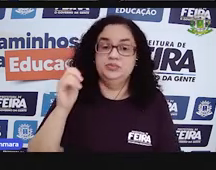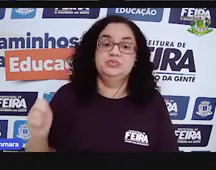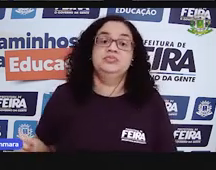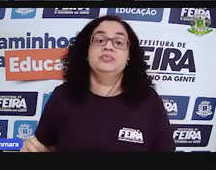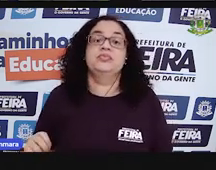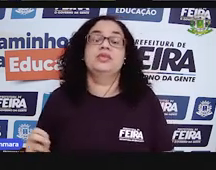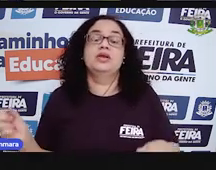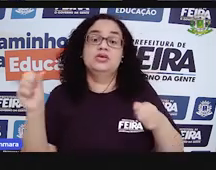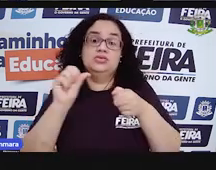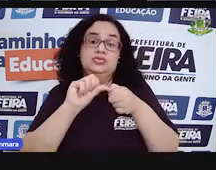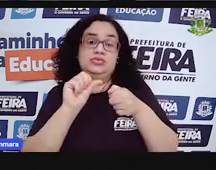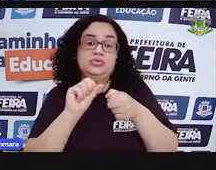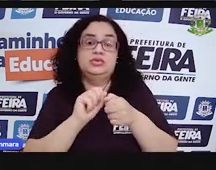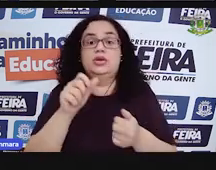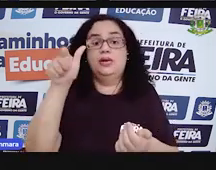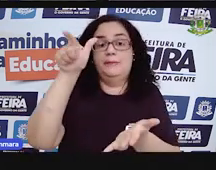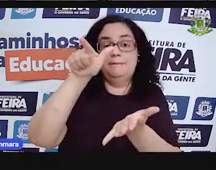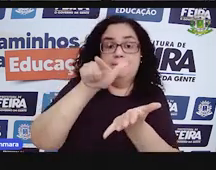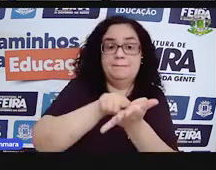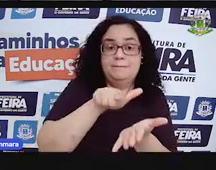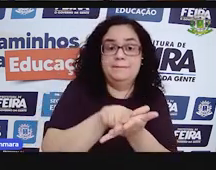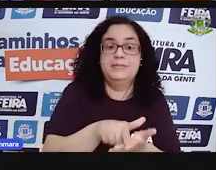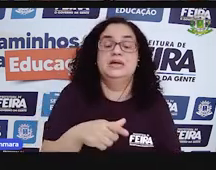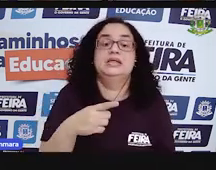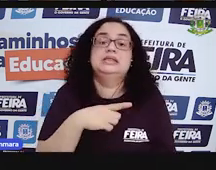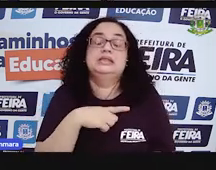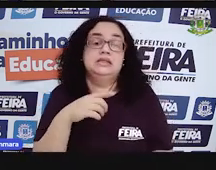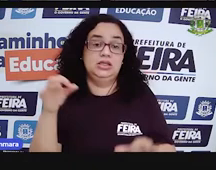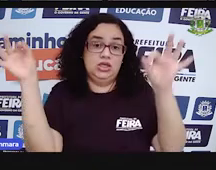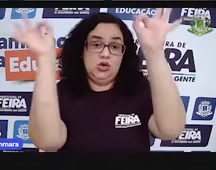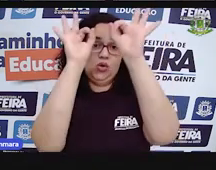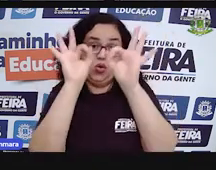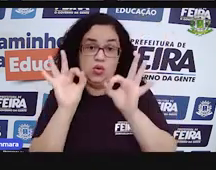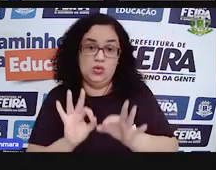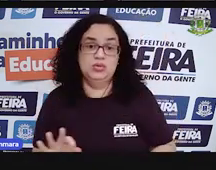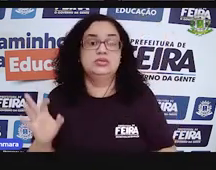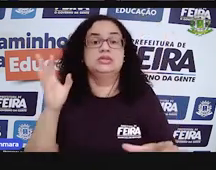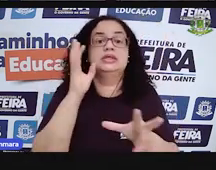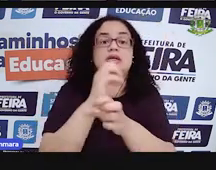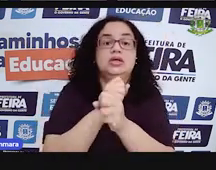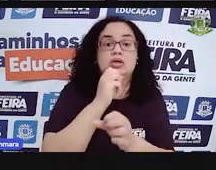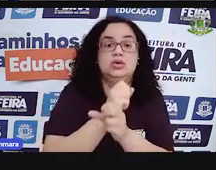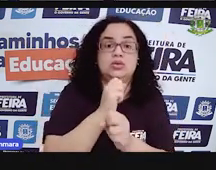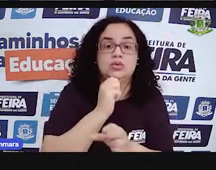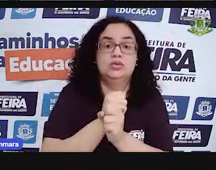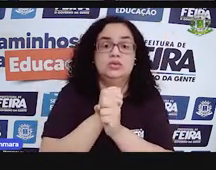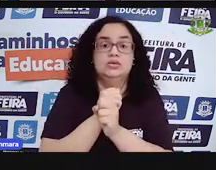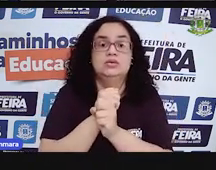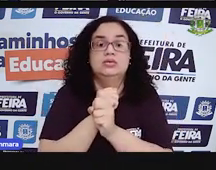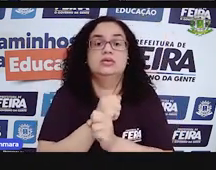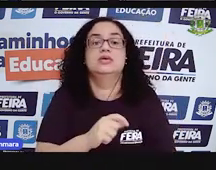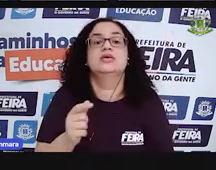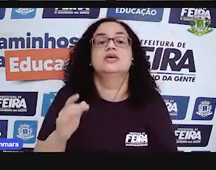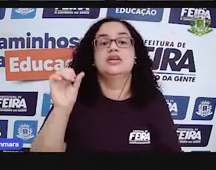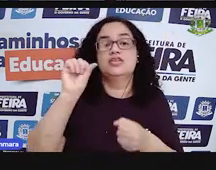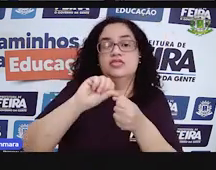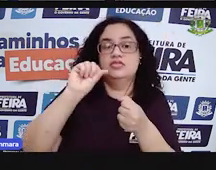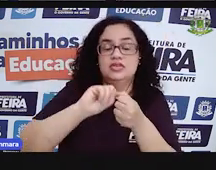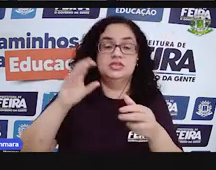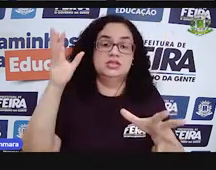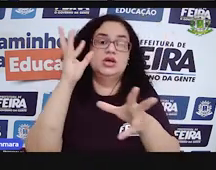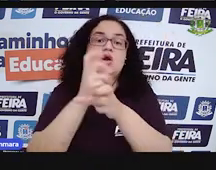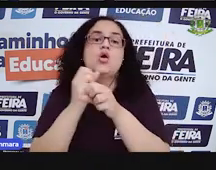quando a gente vai fazer isso no papel, a gente tem que armar essa conta. gente fala assim, né? Arma a conta aí para fazer a conta.